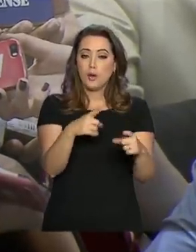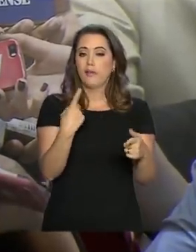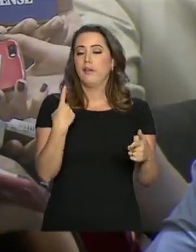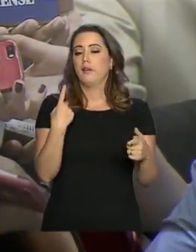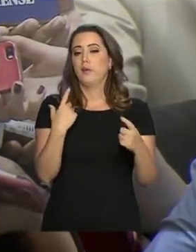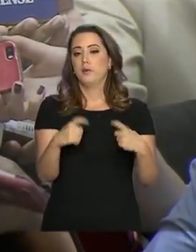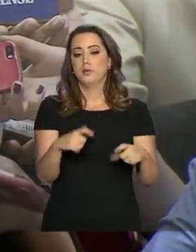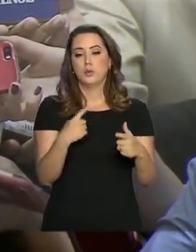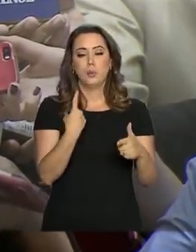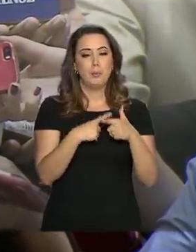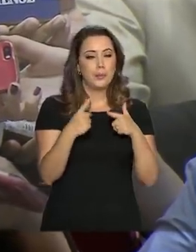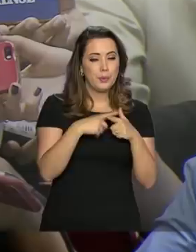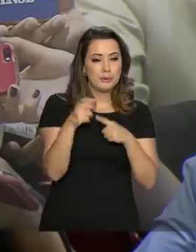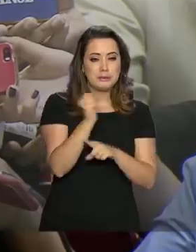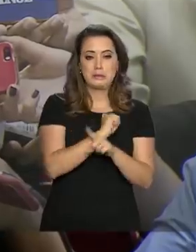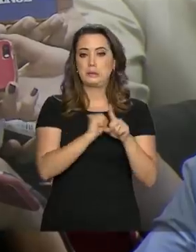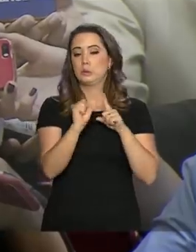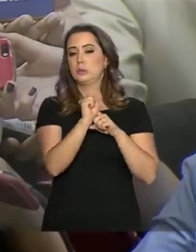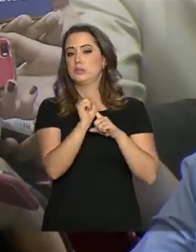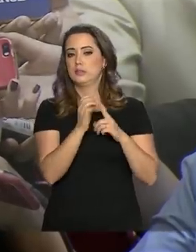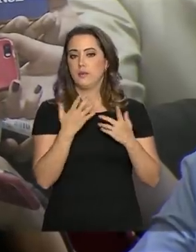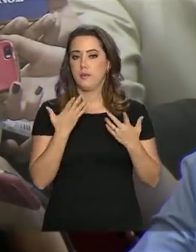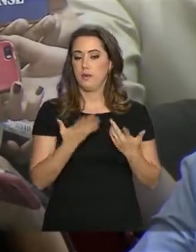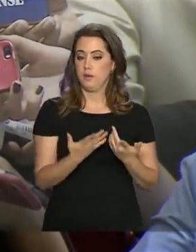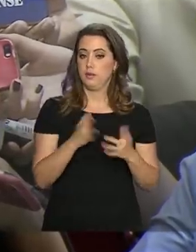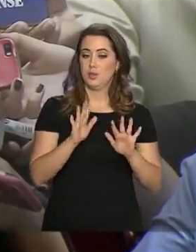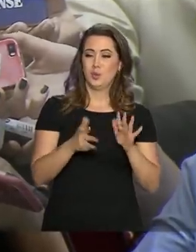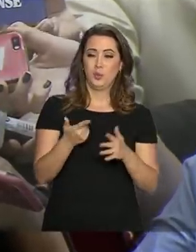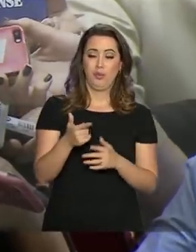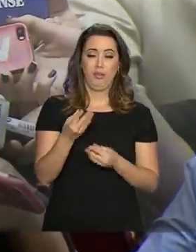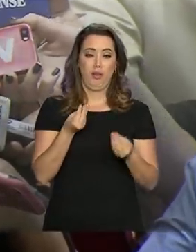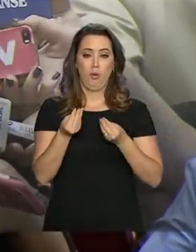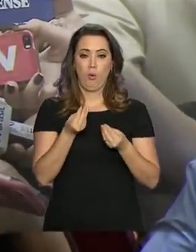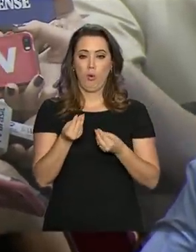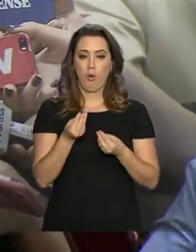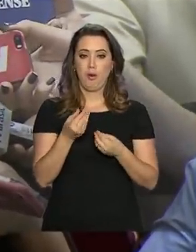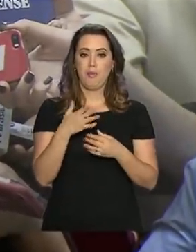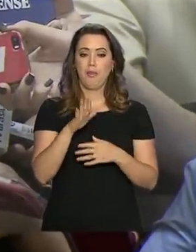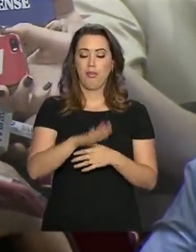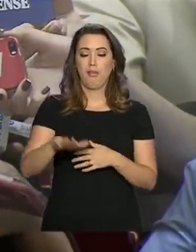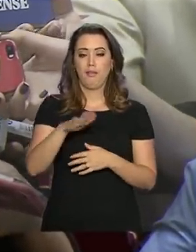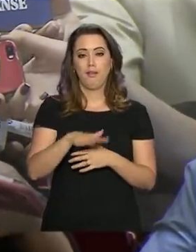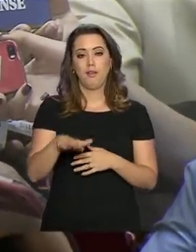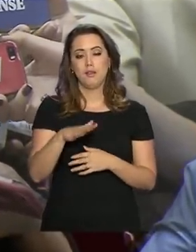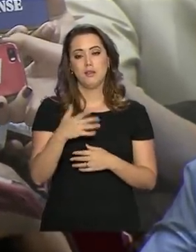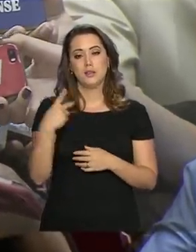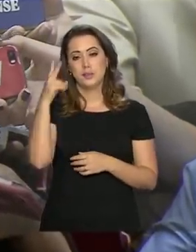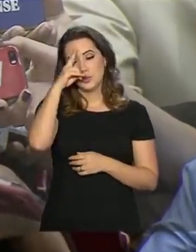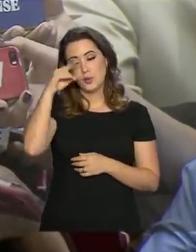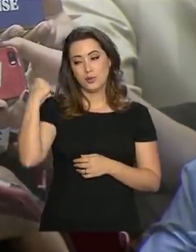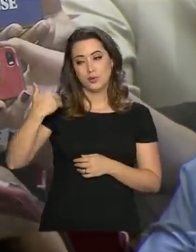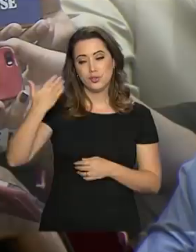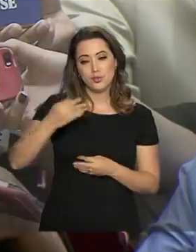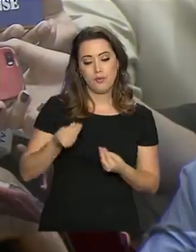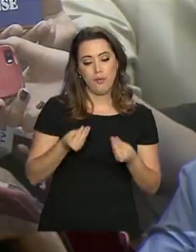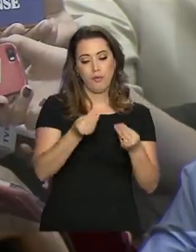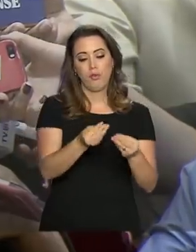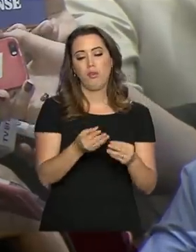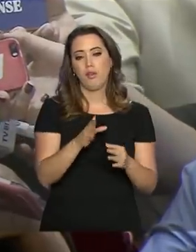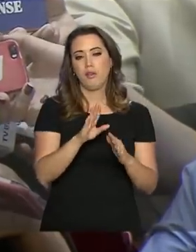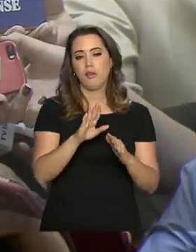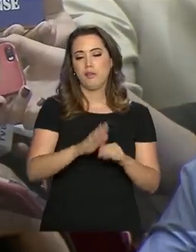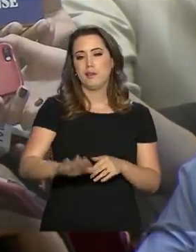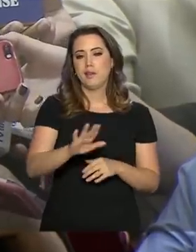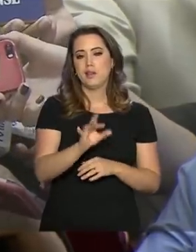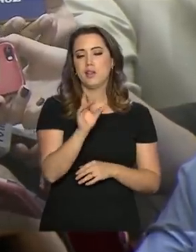problemas sociais muito intensos, onde você não tem muita condição nesse momento histórico em que vivemos de deixar a criança dentro